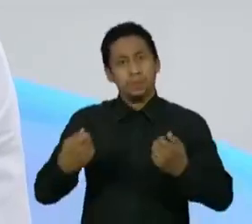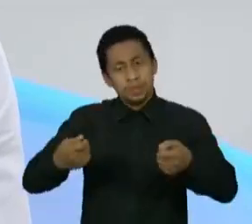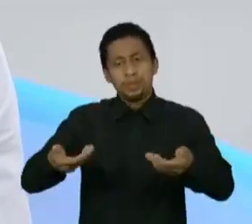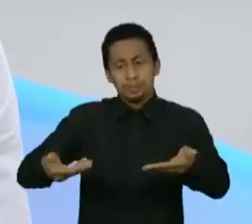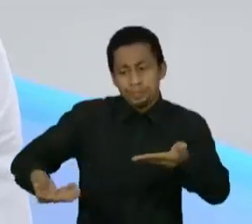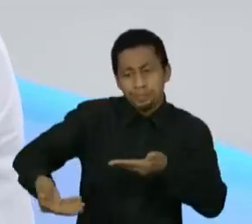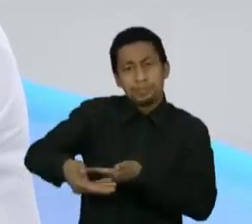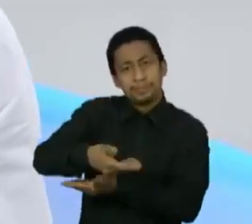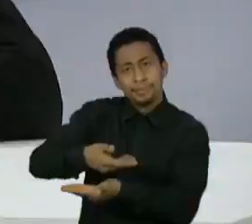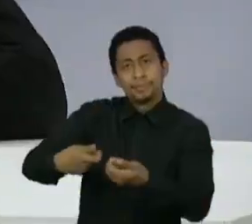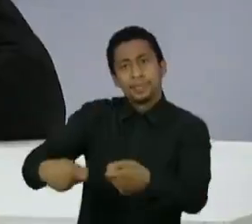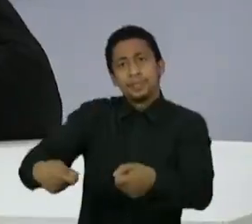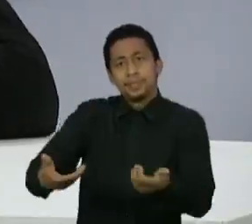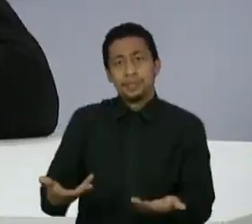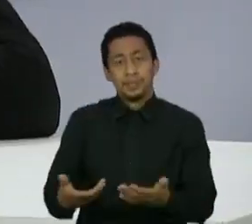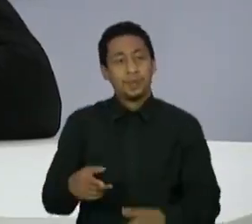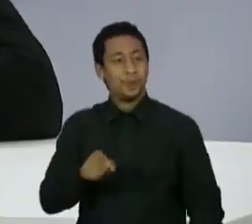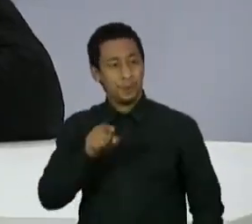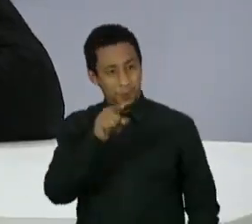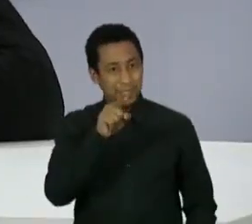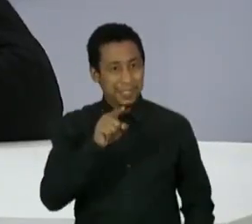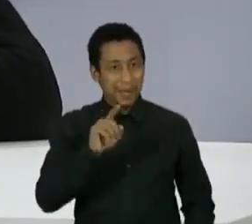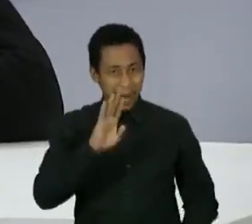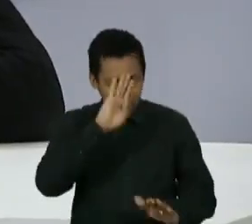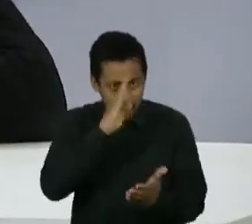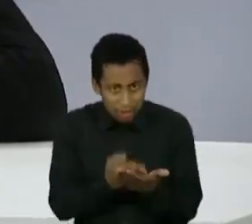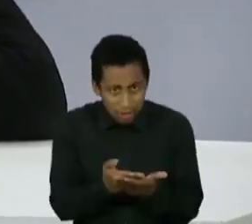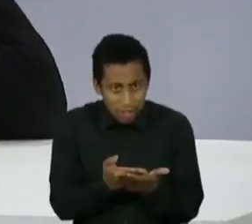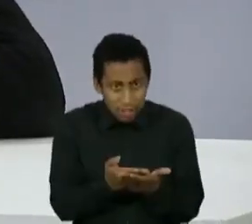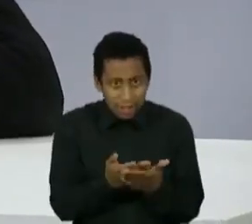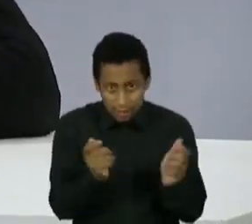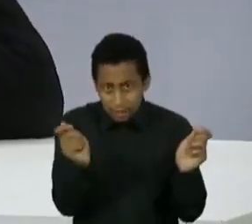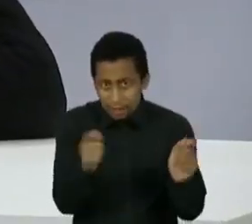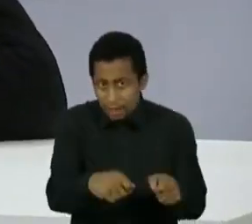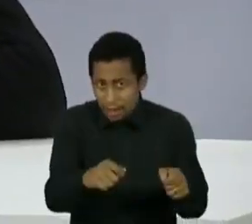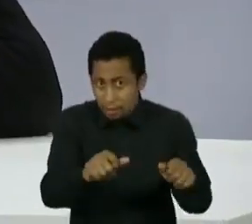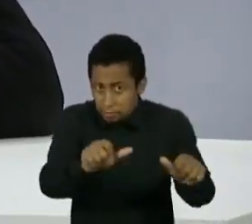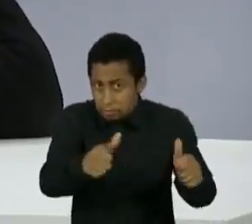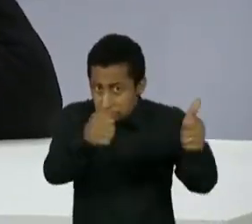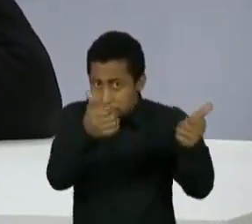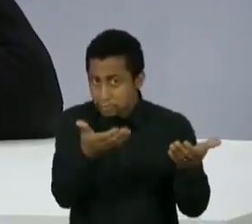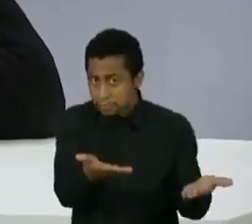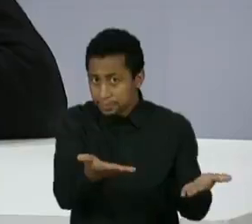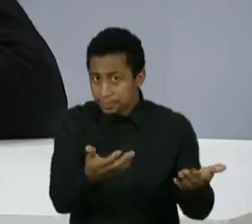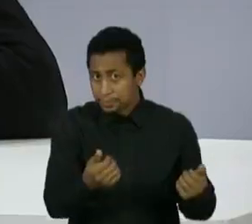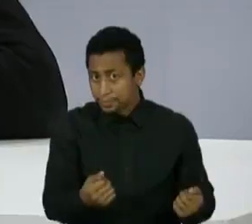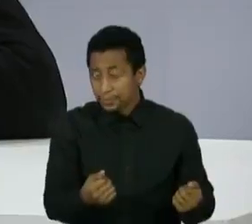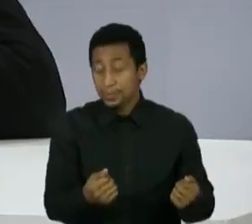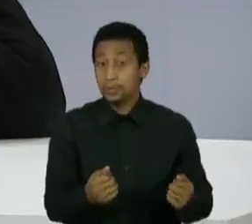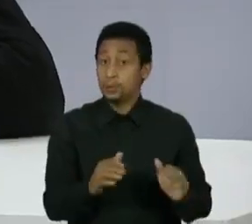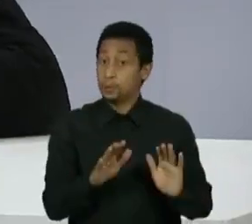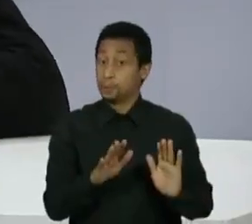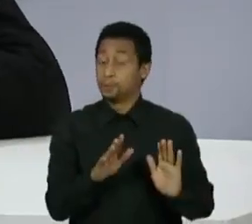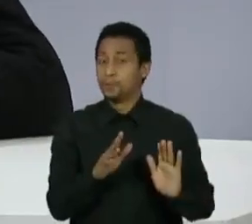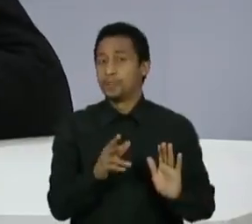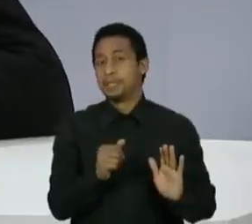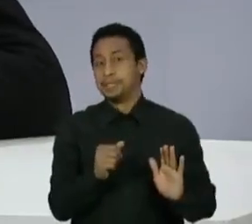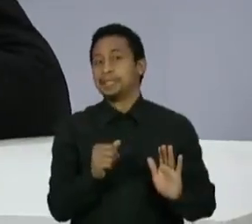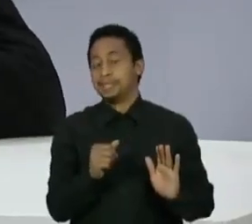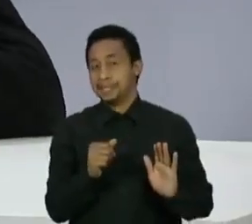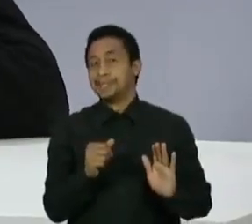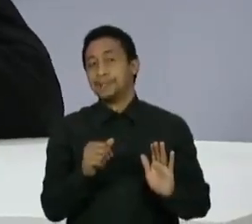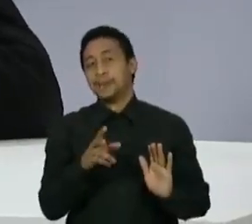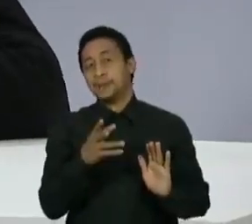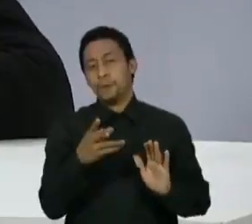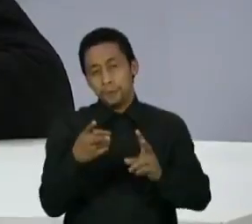Você é otimista em relação a isso, porque eu vejo que há um discurso